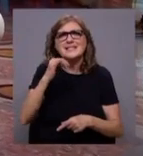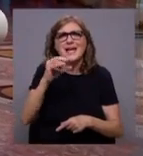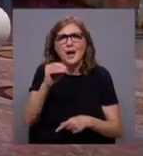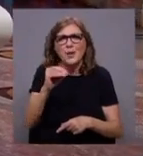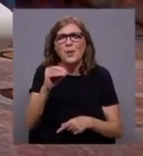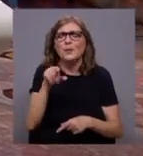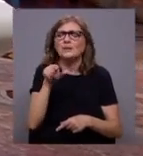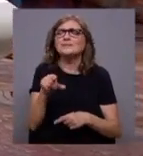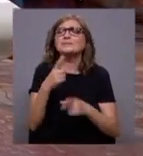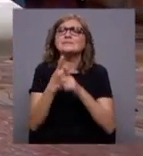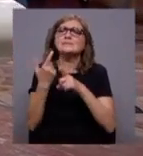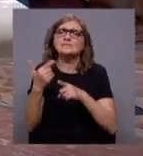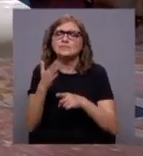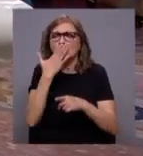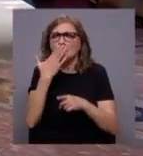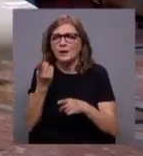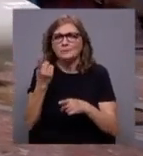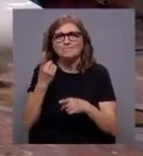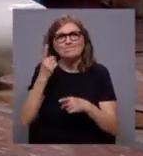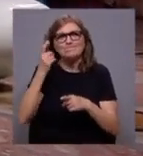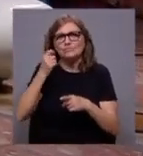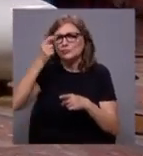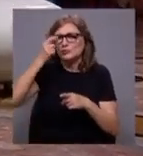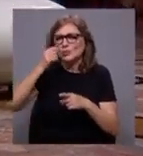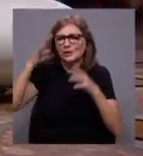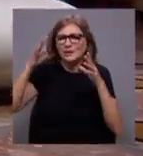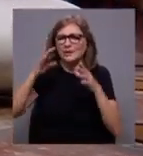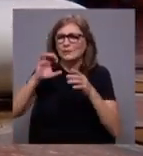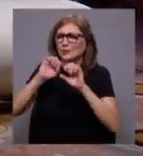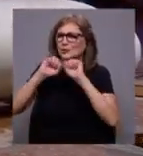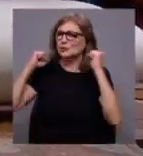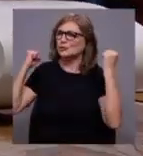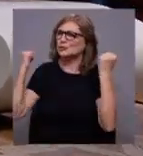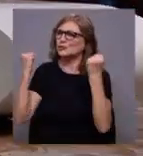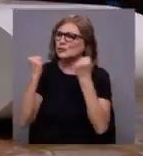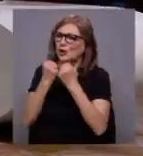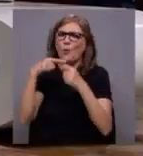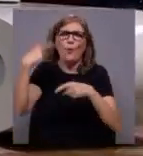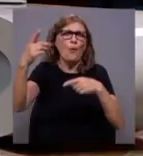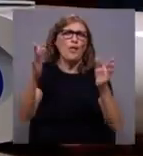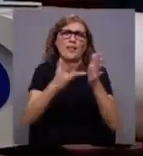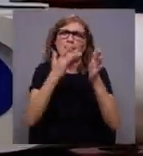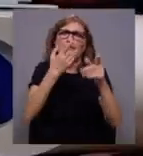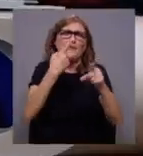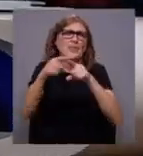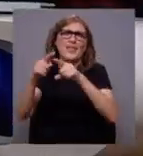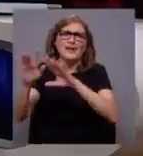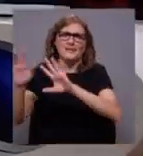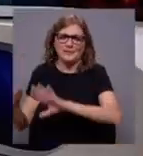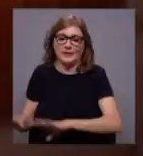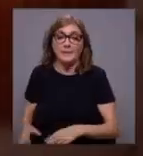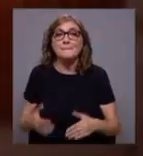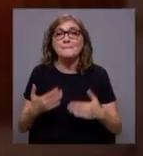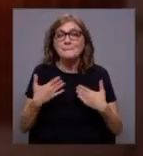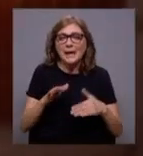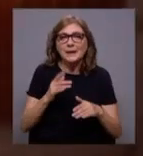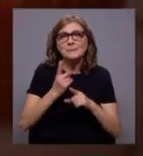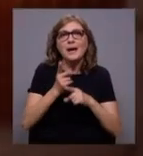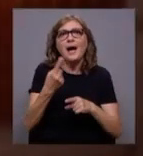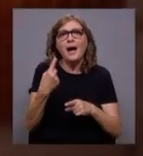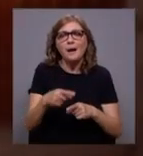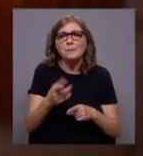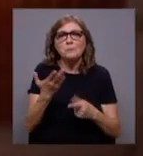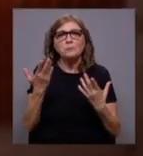parábola de sociedade ou outros livros completamente diferentes. Ainda assim, existe ali